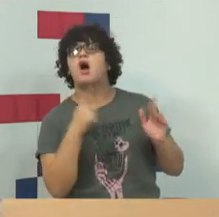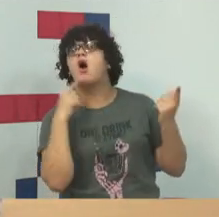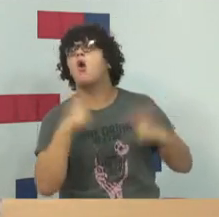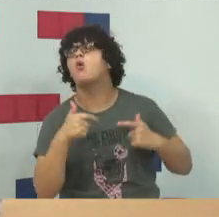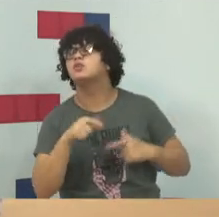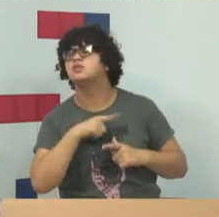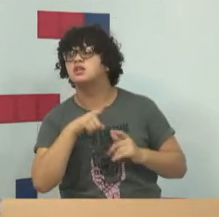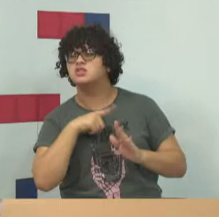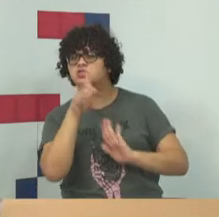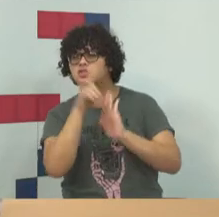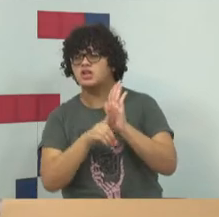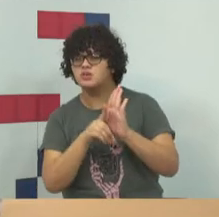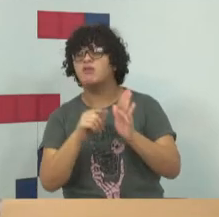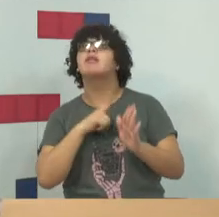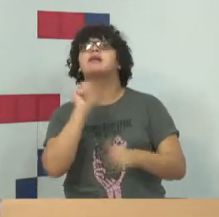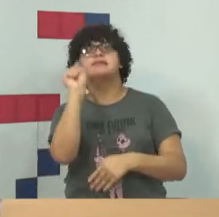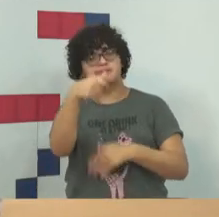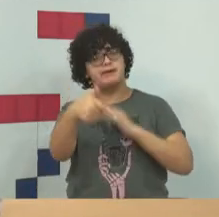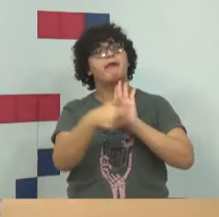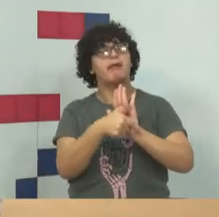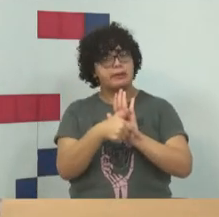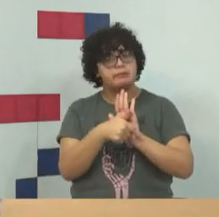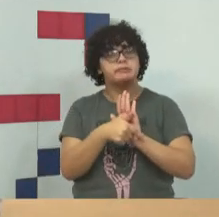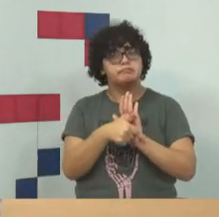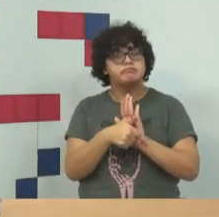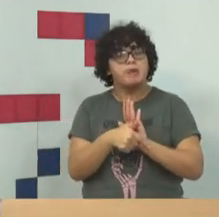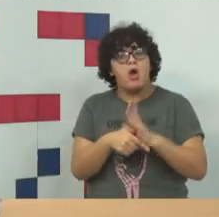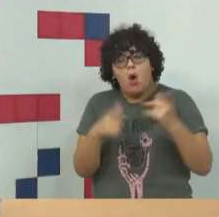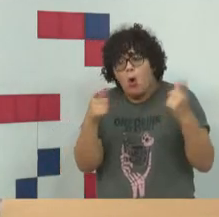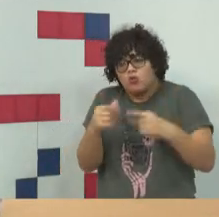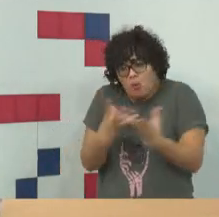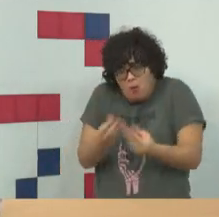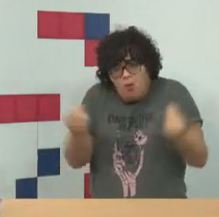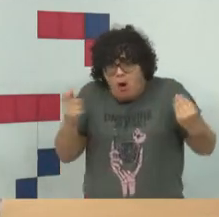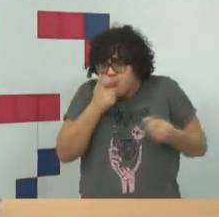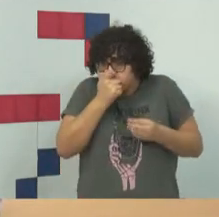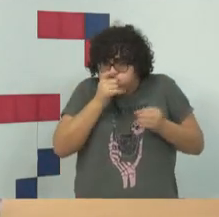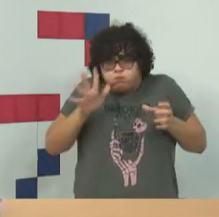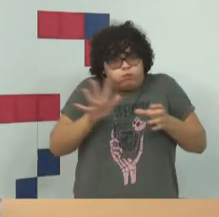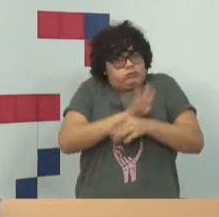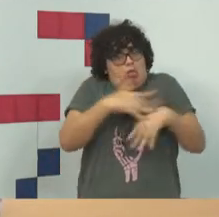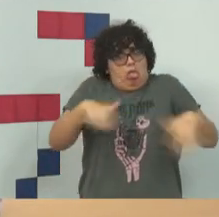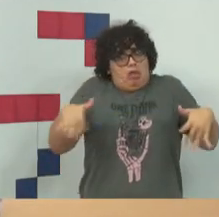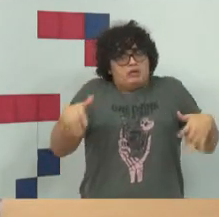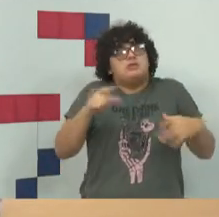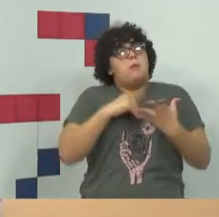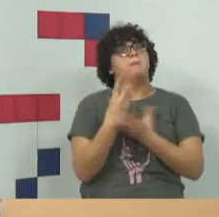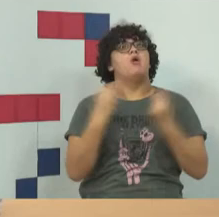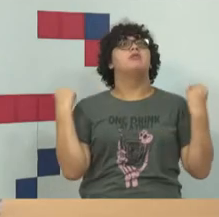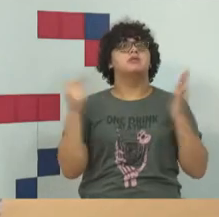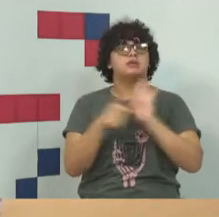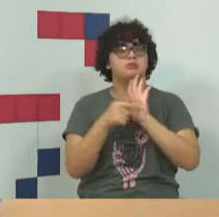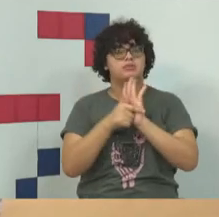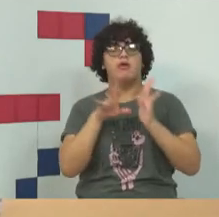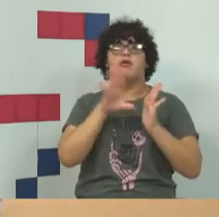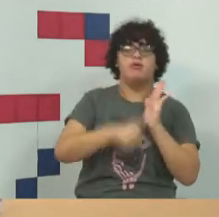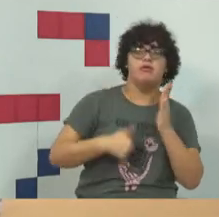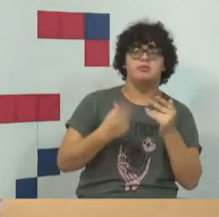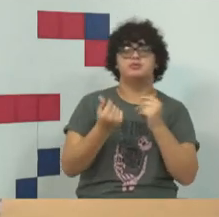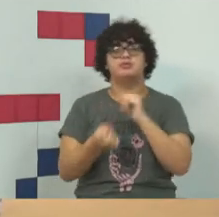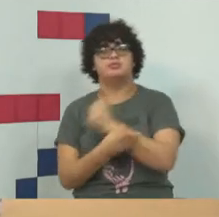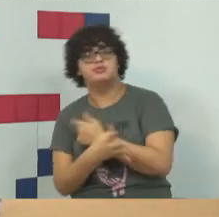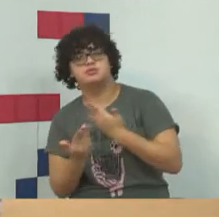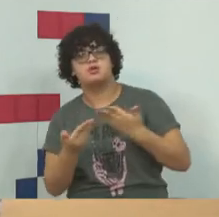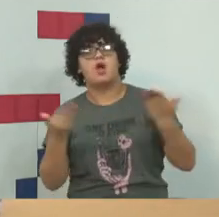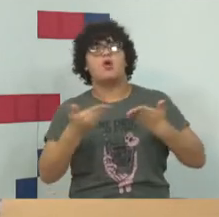direito há crime, onde a sociedade estiver mais, haverá mais crime. Se nós estamos diante de uma